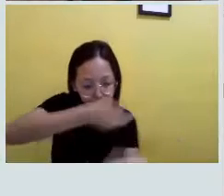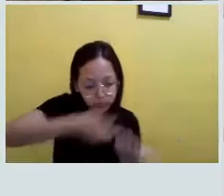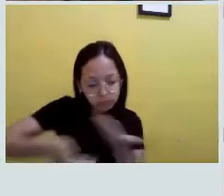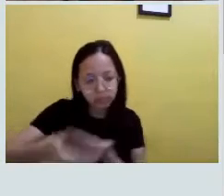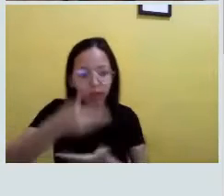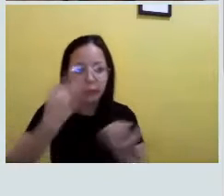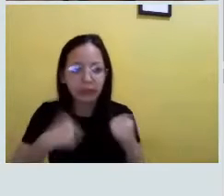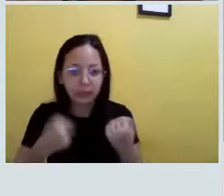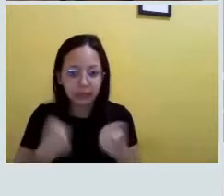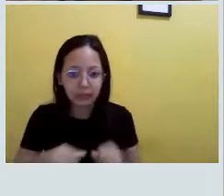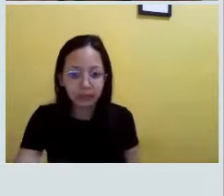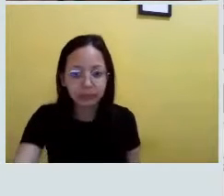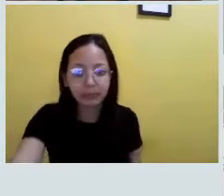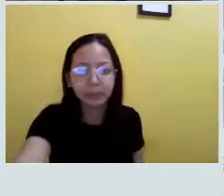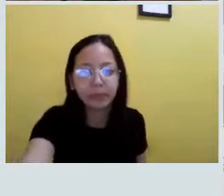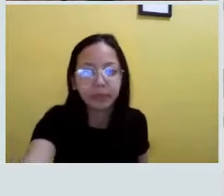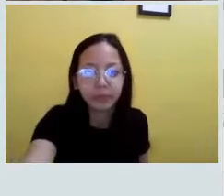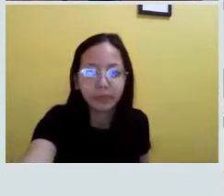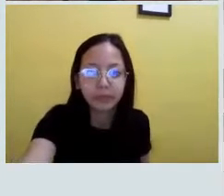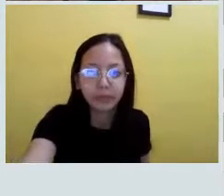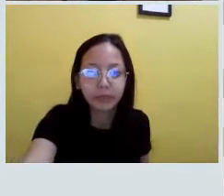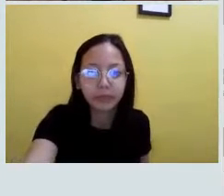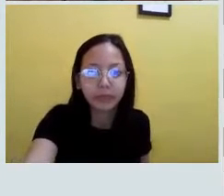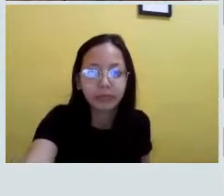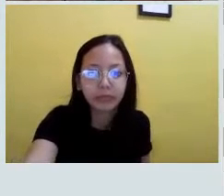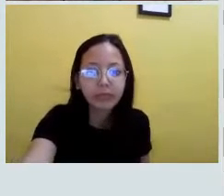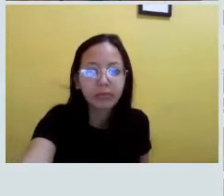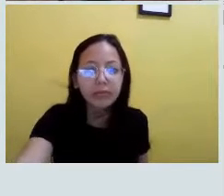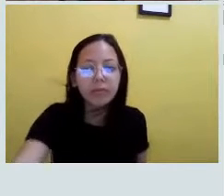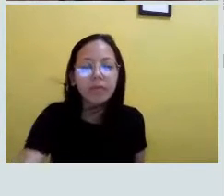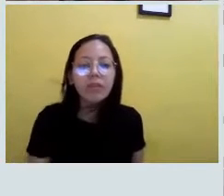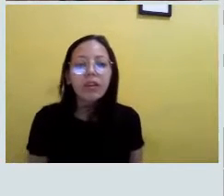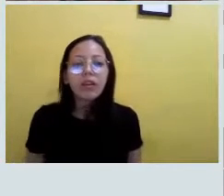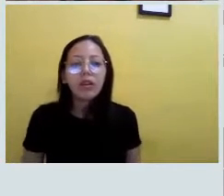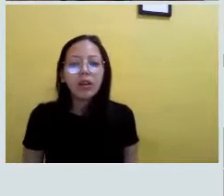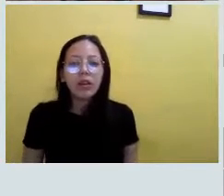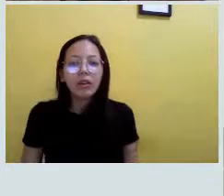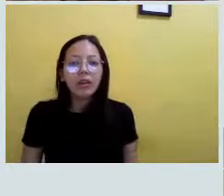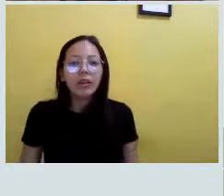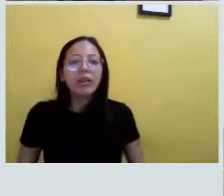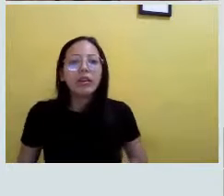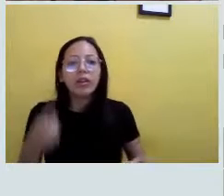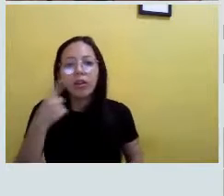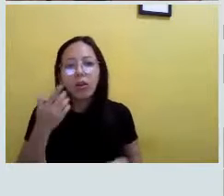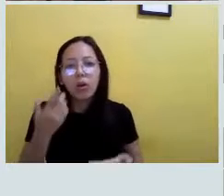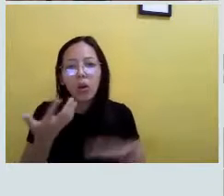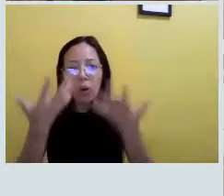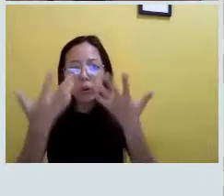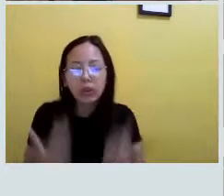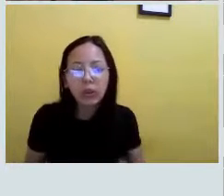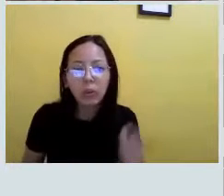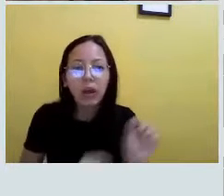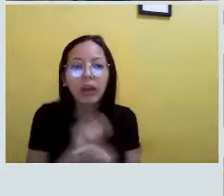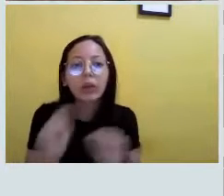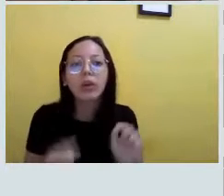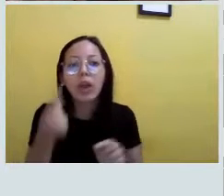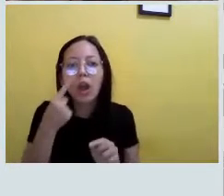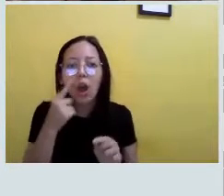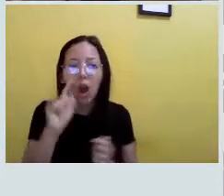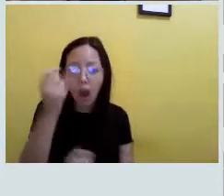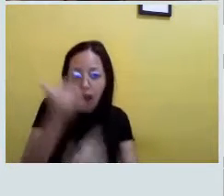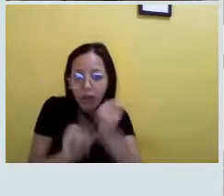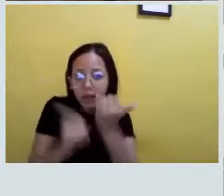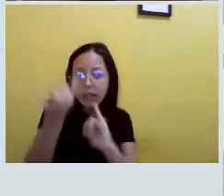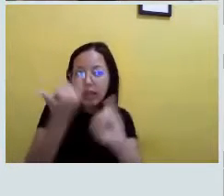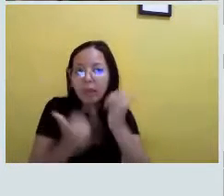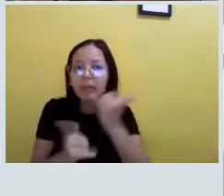Tá? Então, dando continuidade ao nosso início, a gente tem que entender que a química, né, que é o que a gente